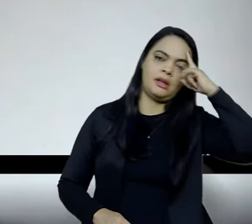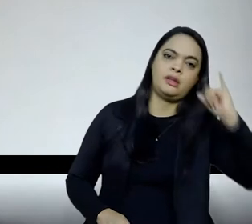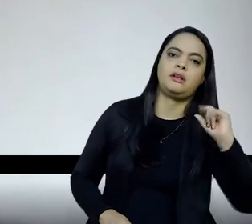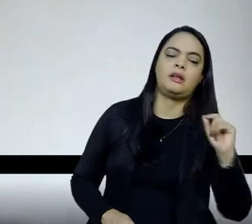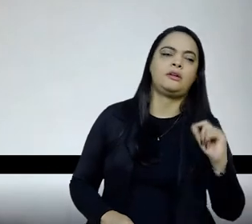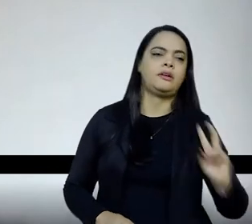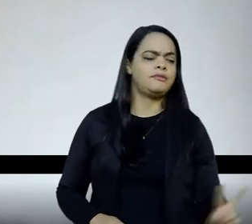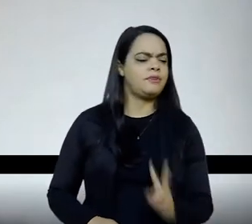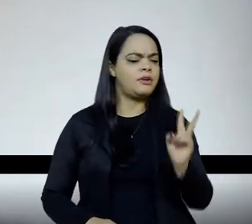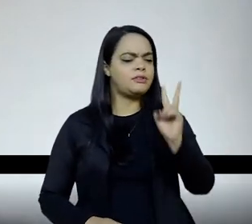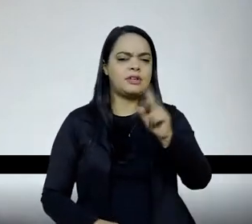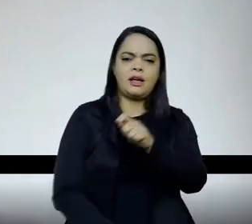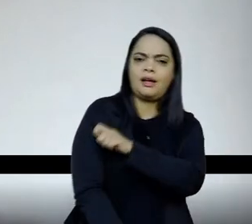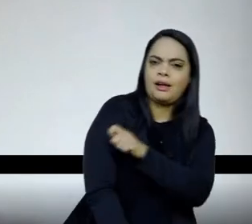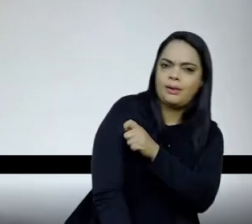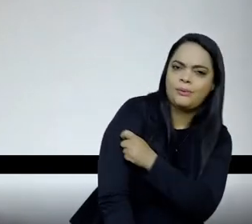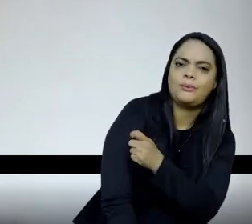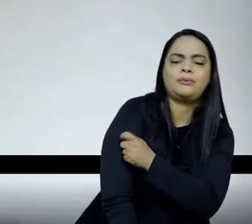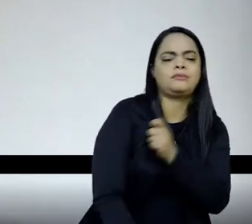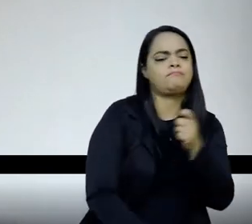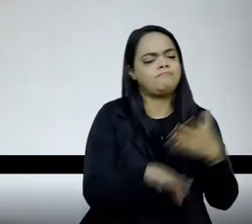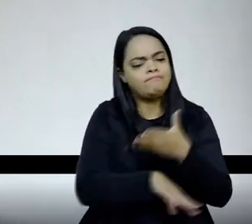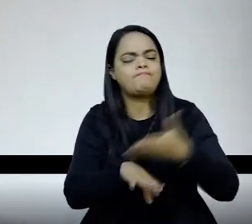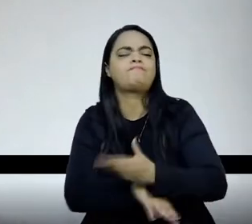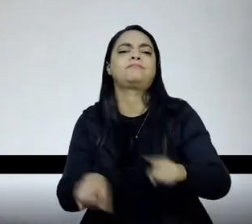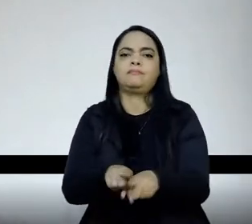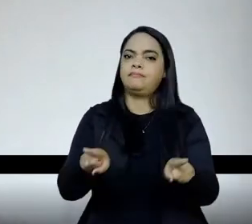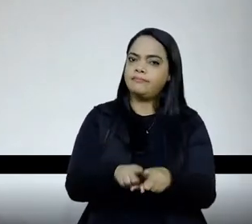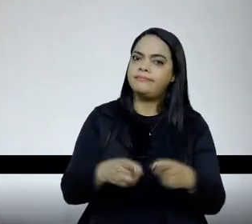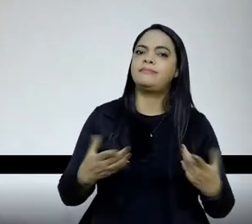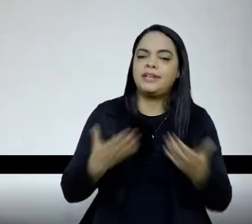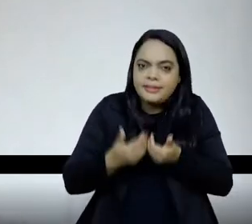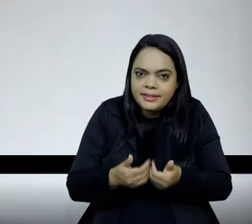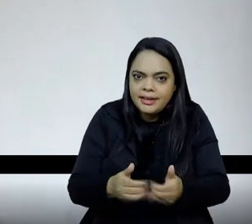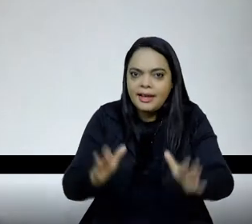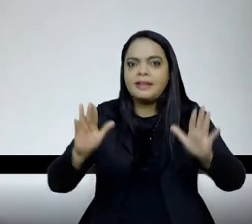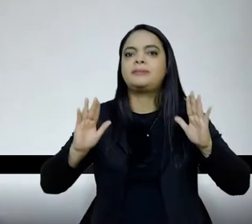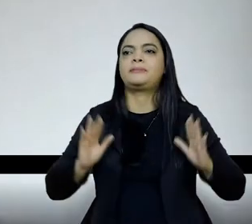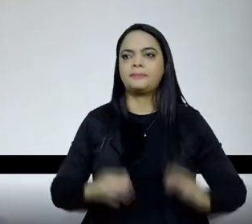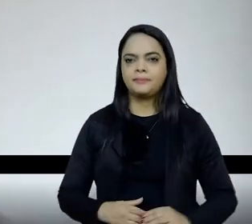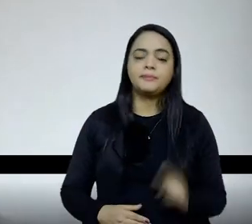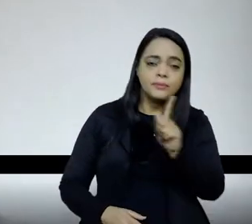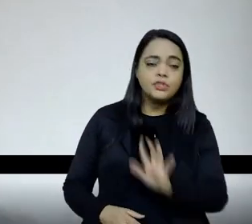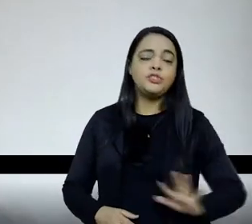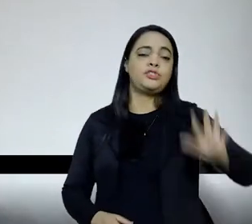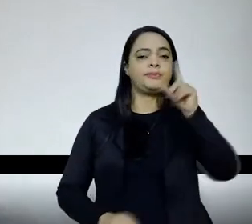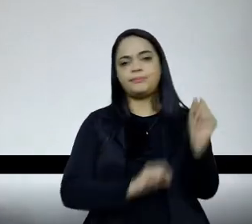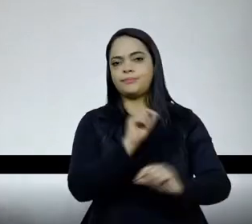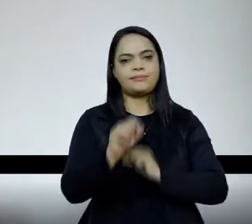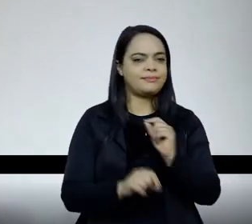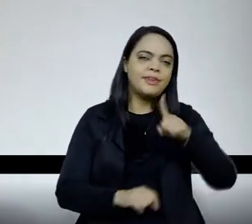estudantes, os outros estudantes também para participar dessa aventura. Então, um pouco, de um modo geral, é essa